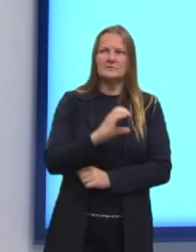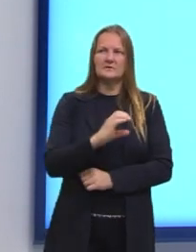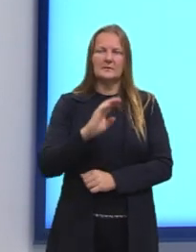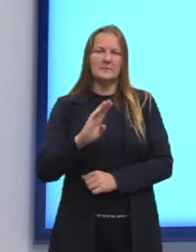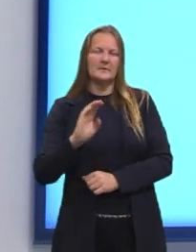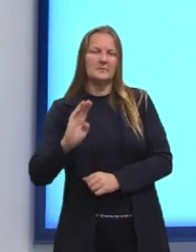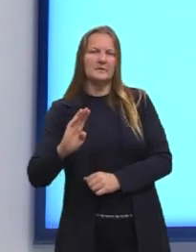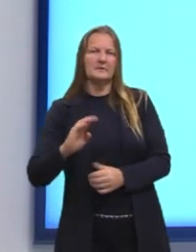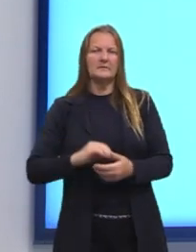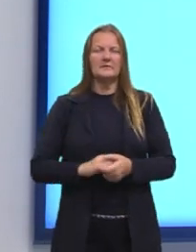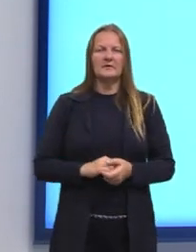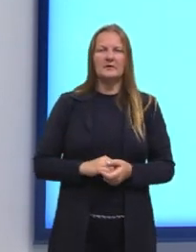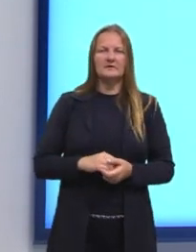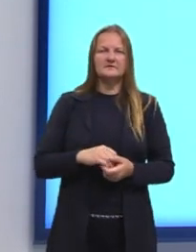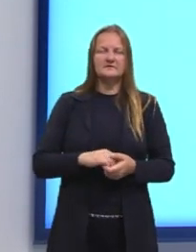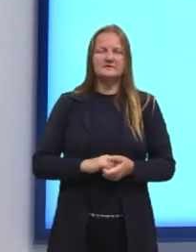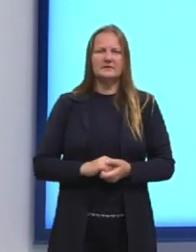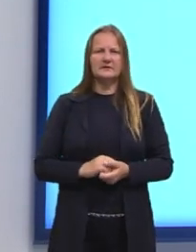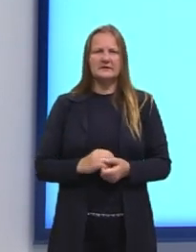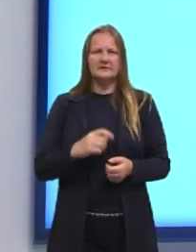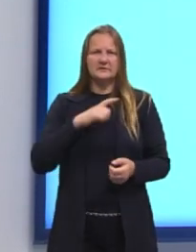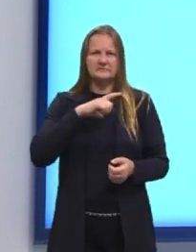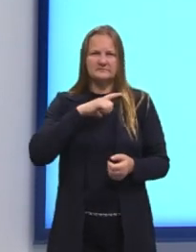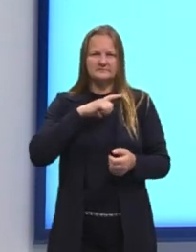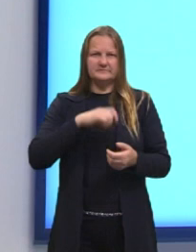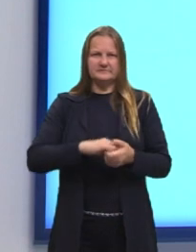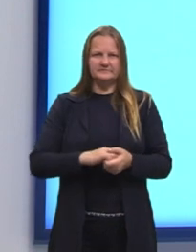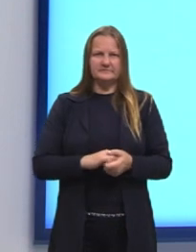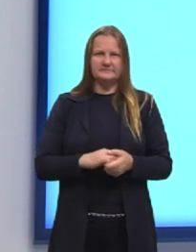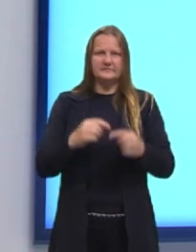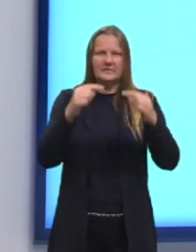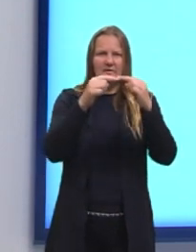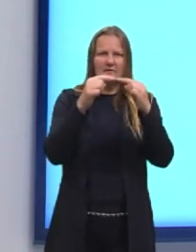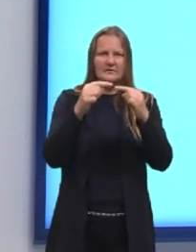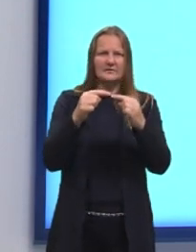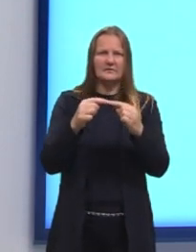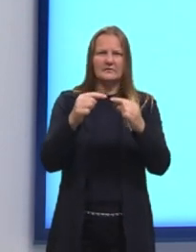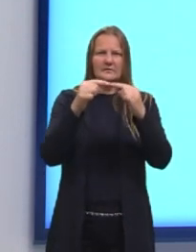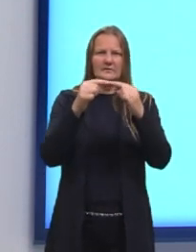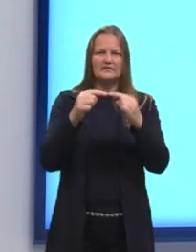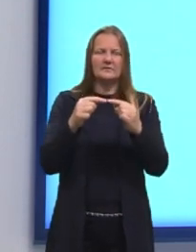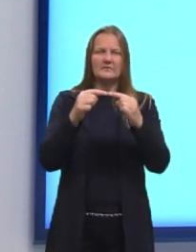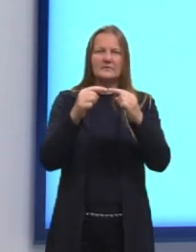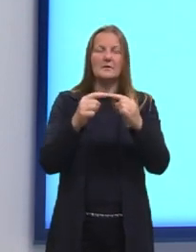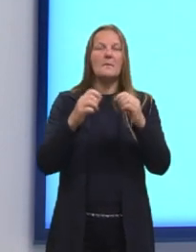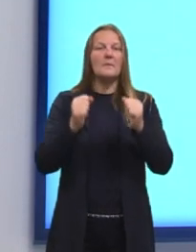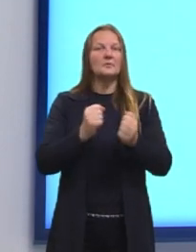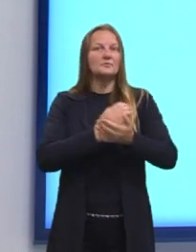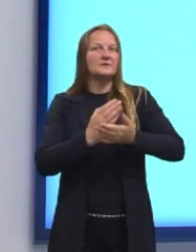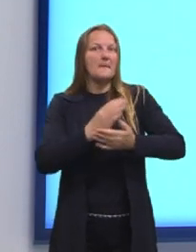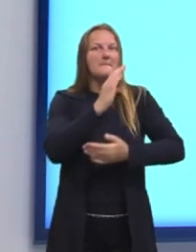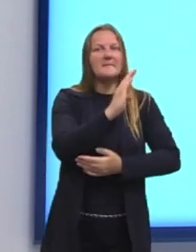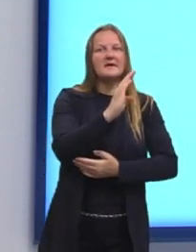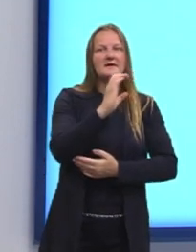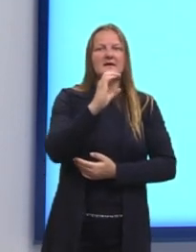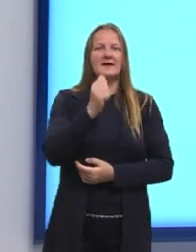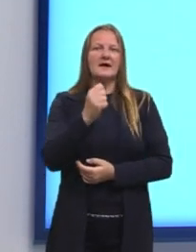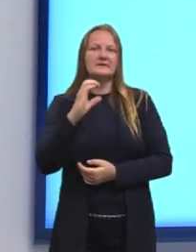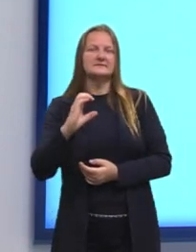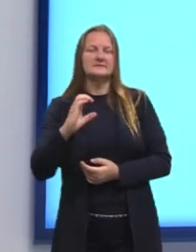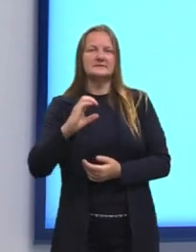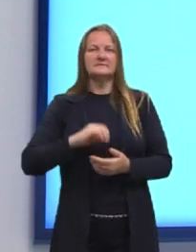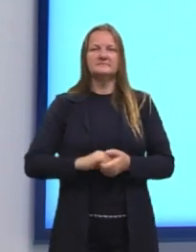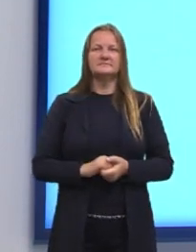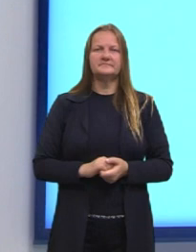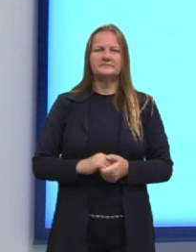forma eu posso pensar para outras combinações. Por quê? Eu posso iniciar pelo B, depois o A e o C e